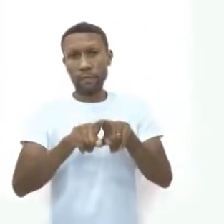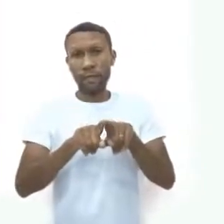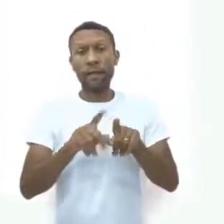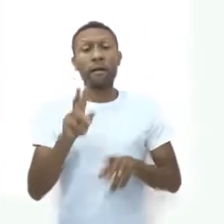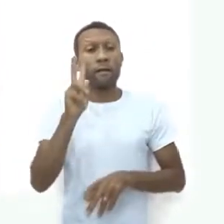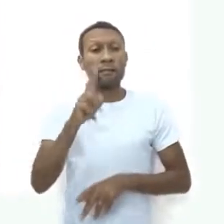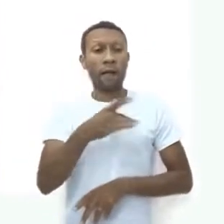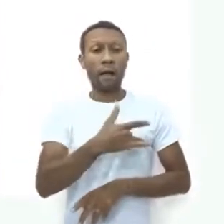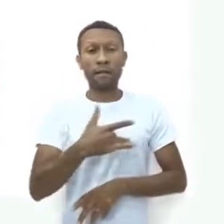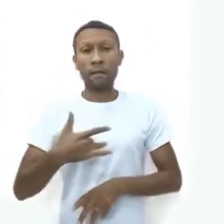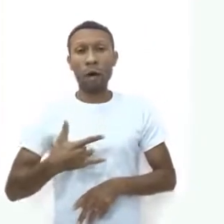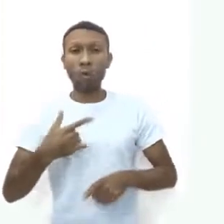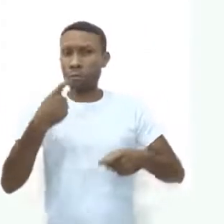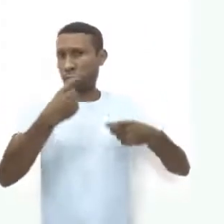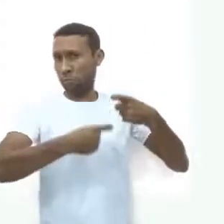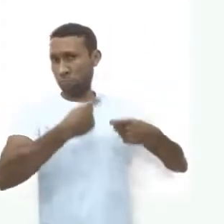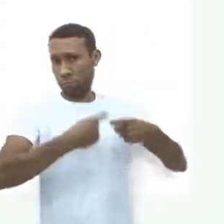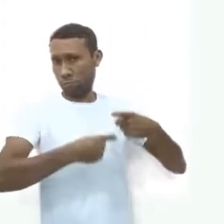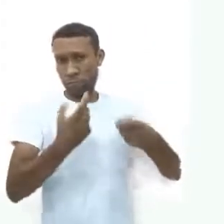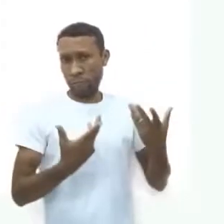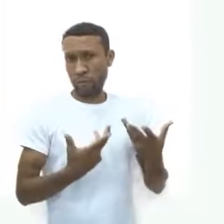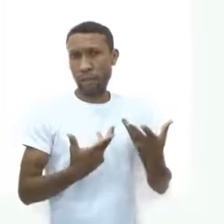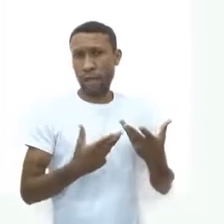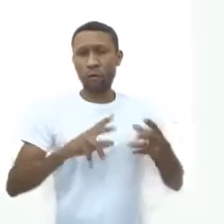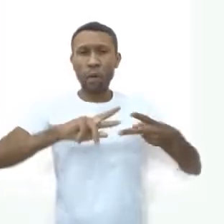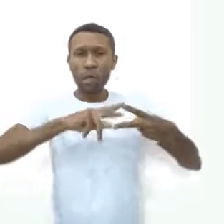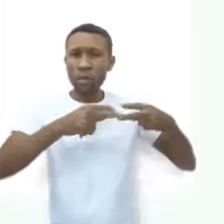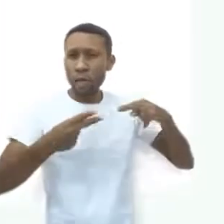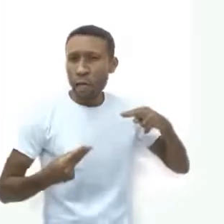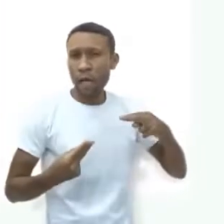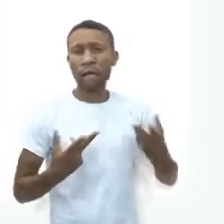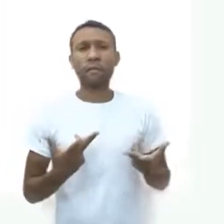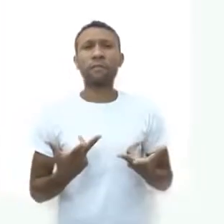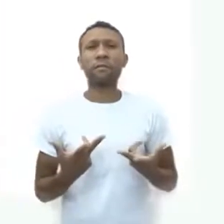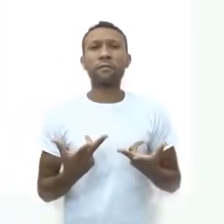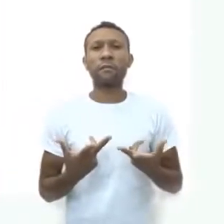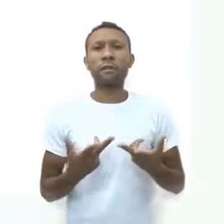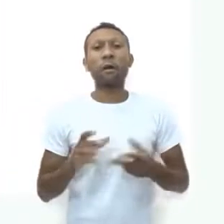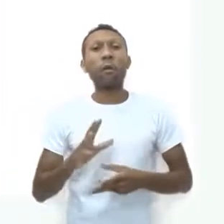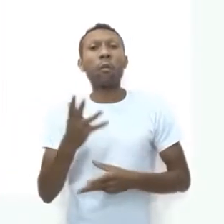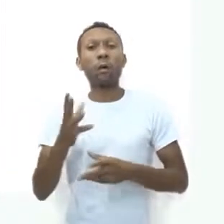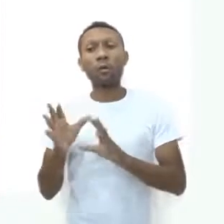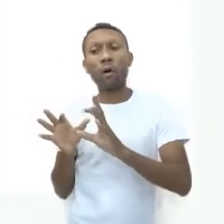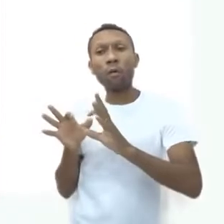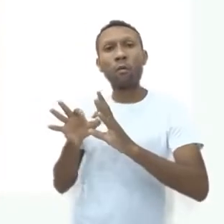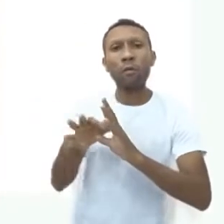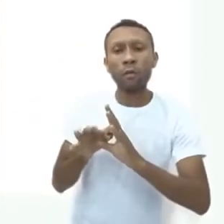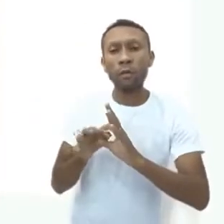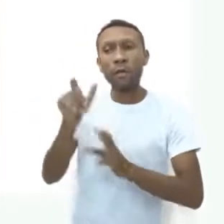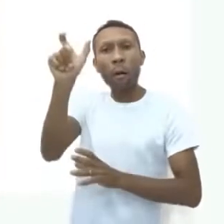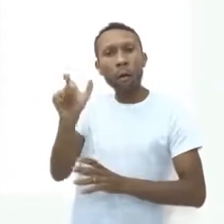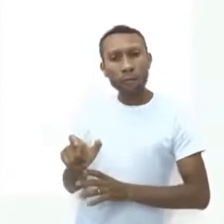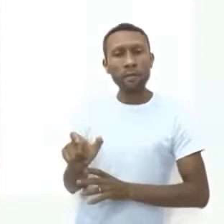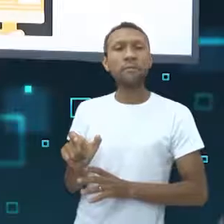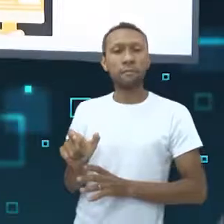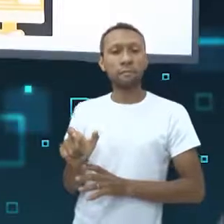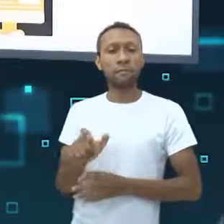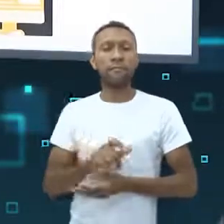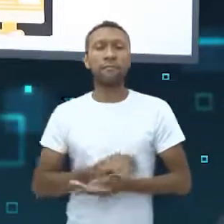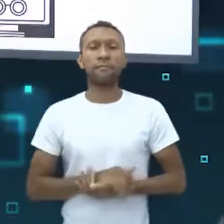saúde ou à vida sexual, dado genético ou biométrico, quando vinculado a uma pessoa natural.